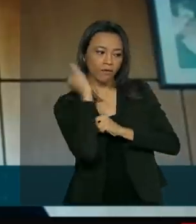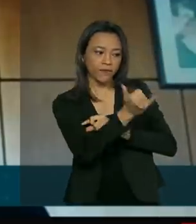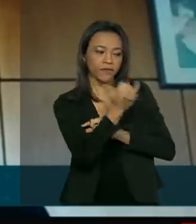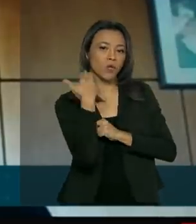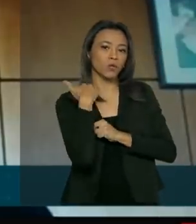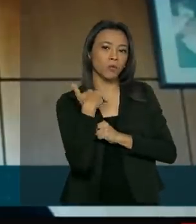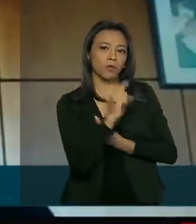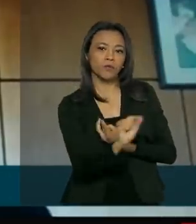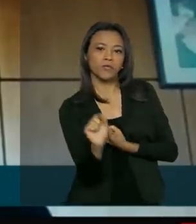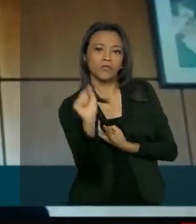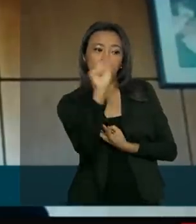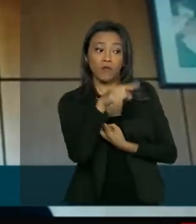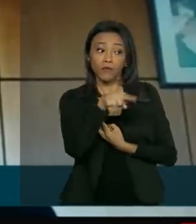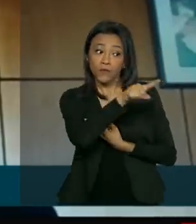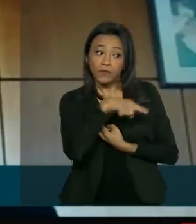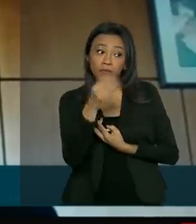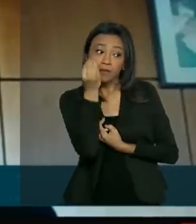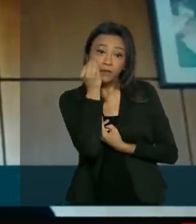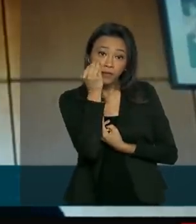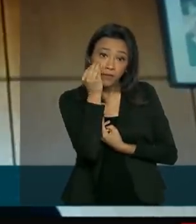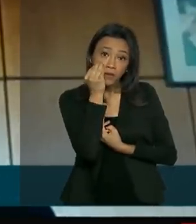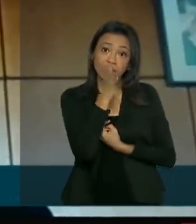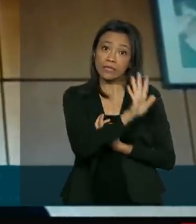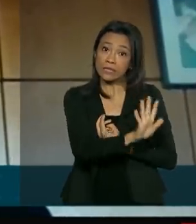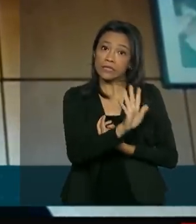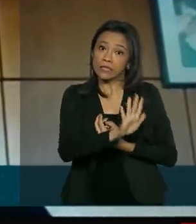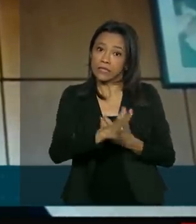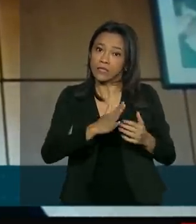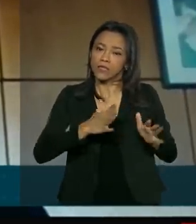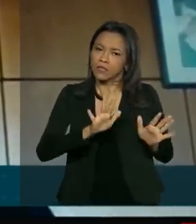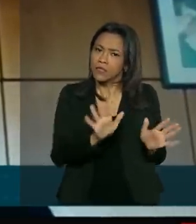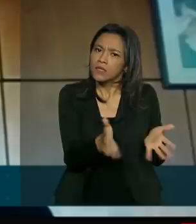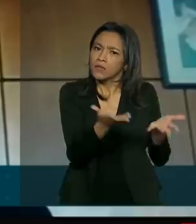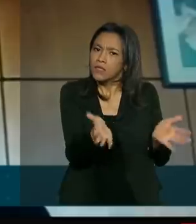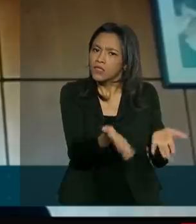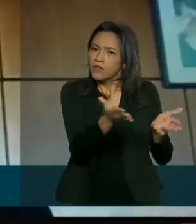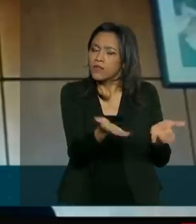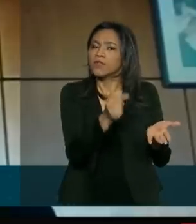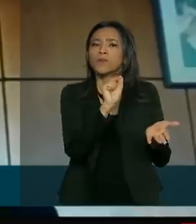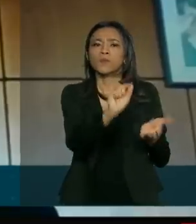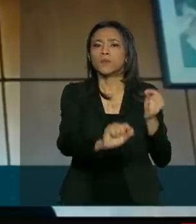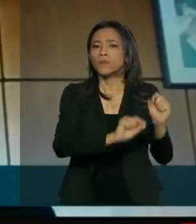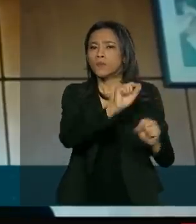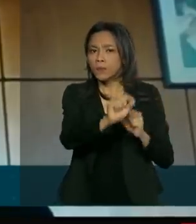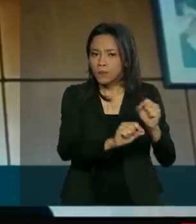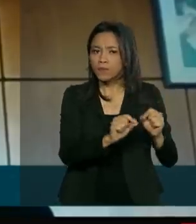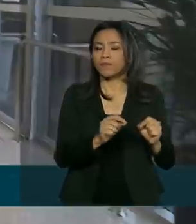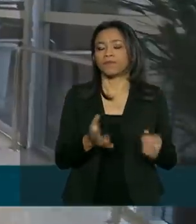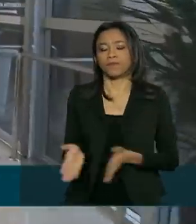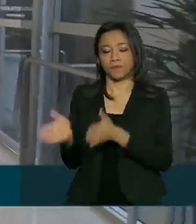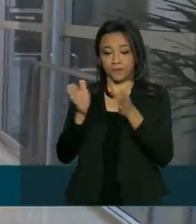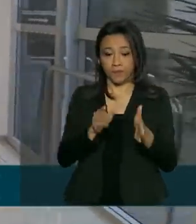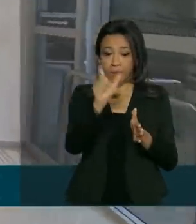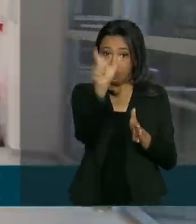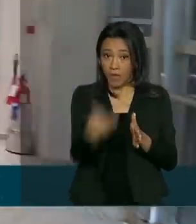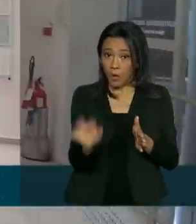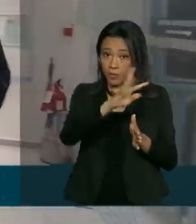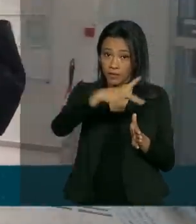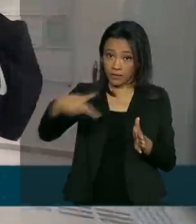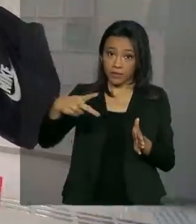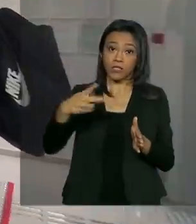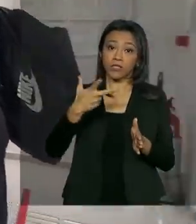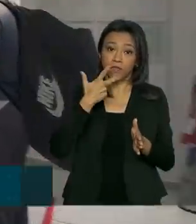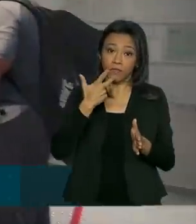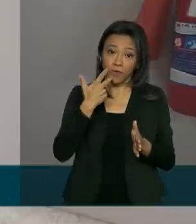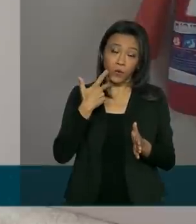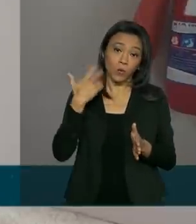tentem entender a situação, incentivando sempre o retorno da célula. Campos Neto afirmou também que o Brasil